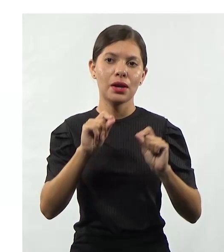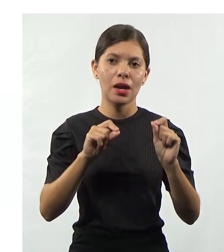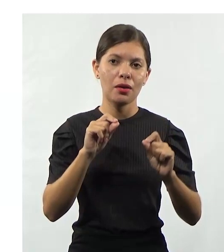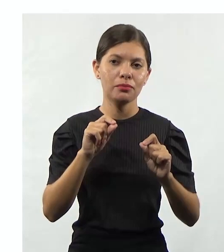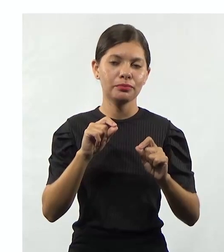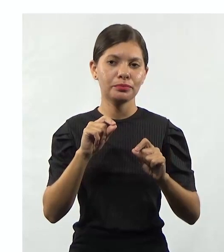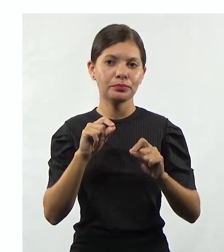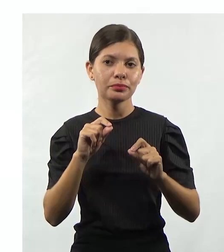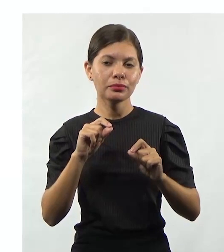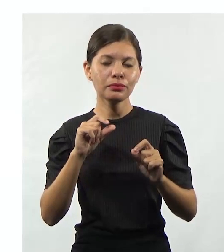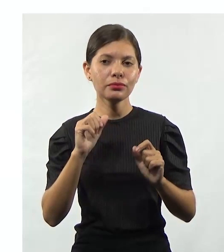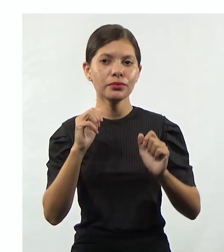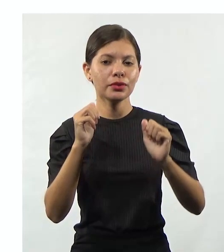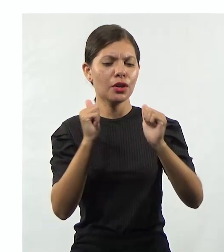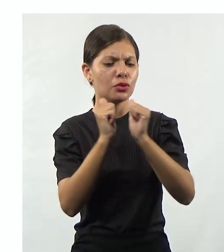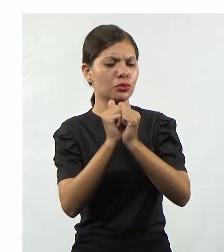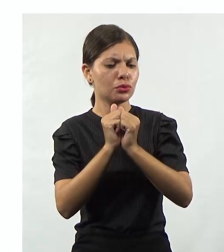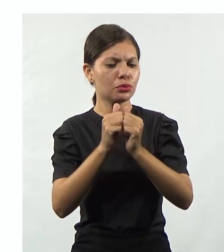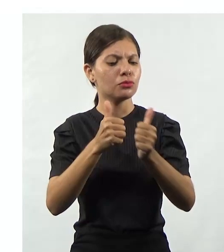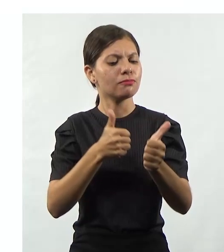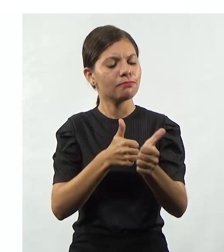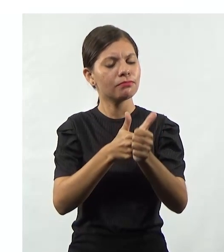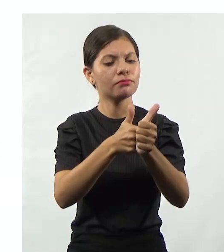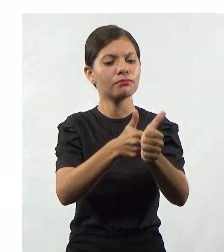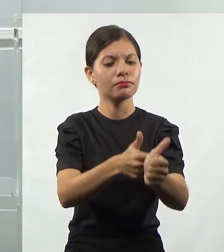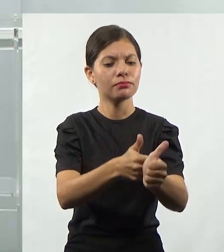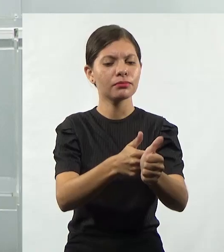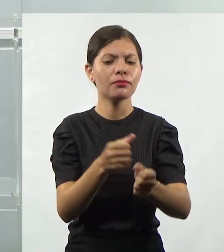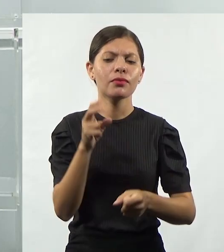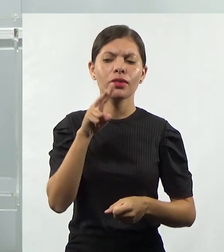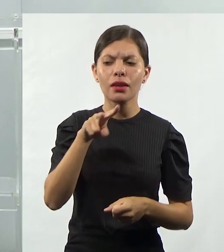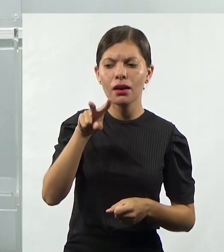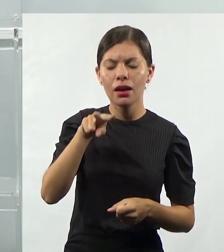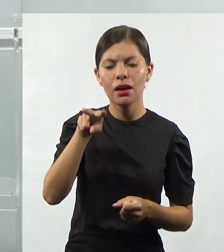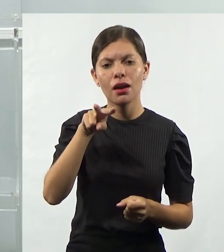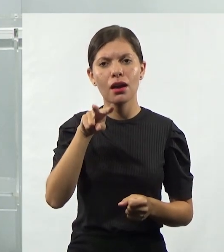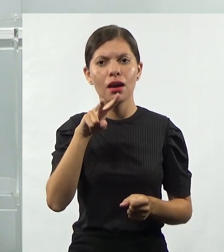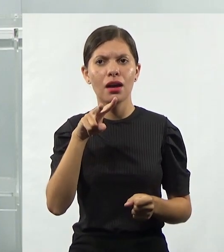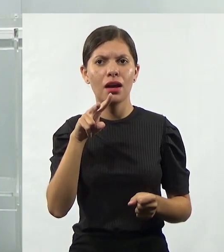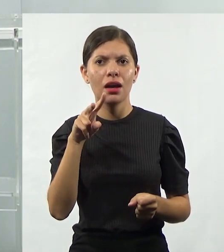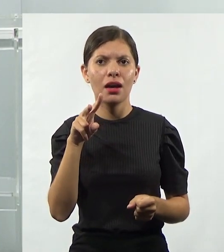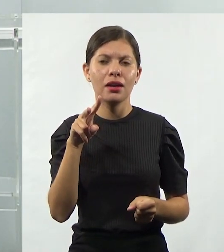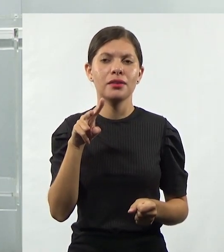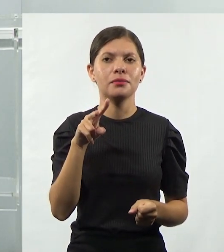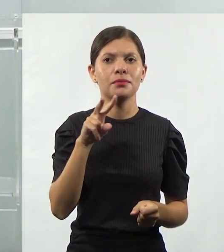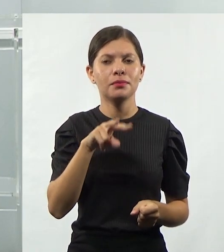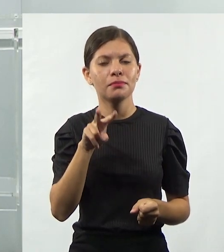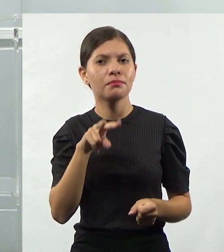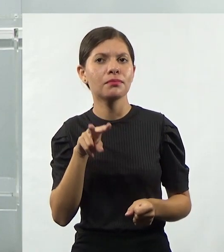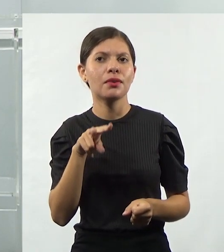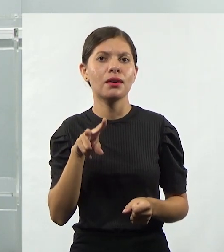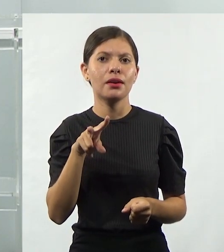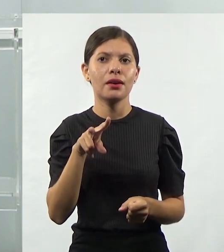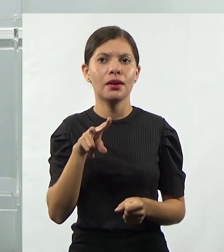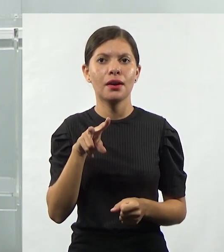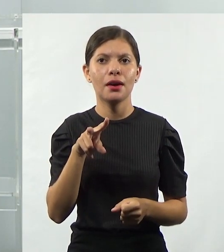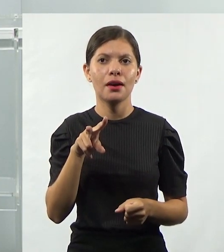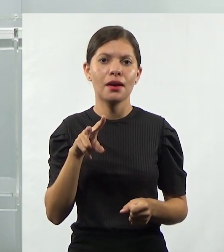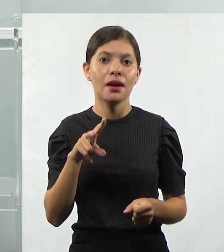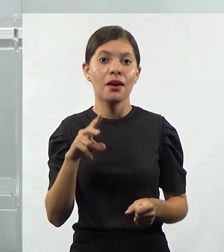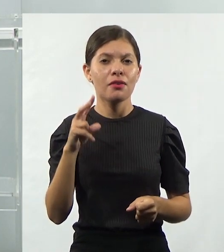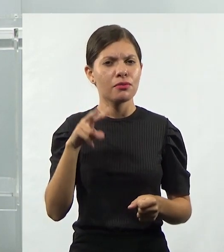seja, acompanhar, ver como é que elas estão indo. Não é esquecer a pessoa no cargo e sumir, né?